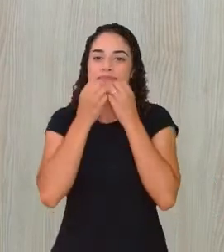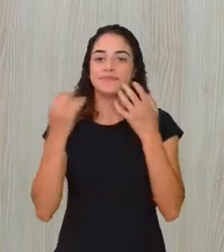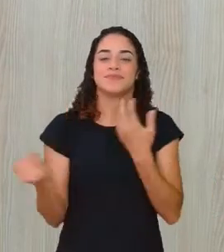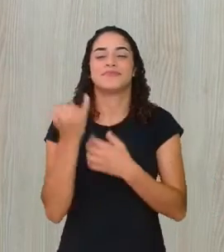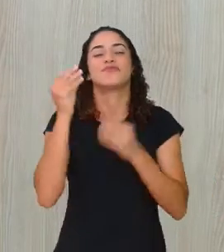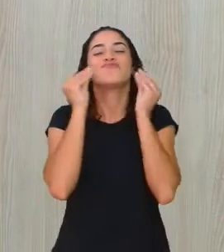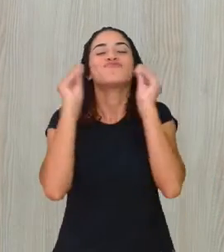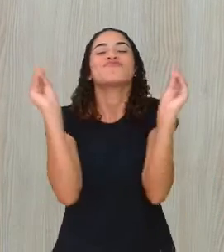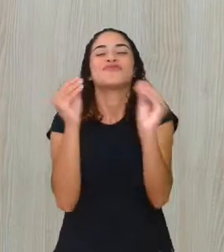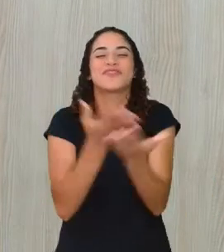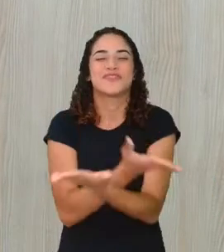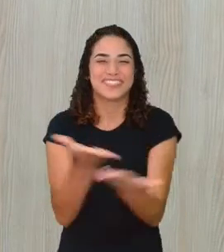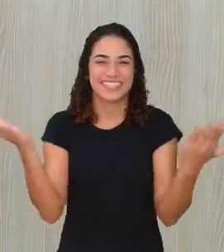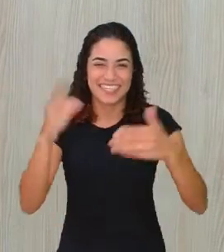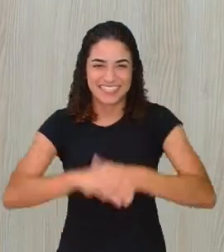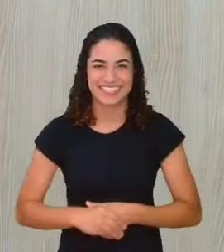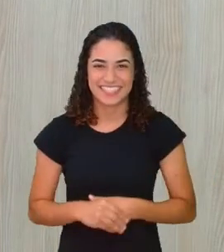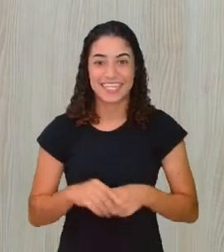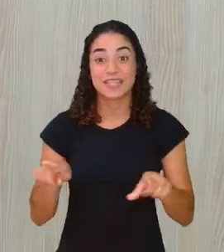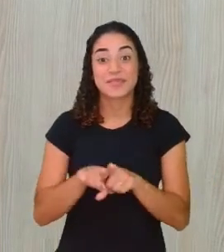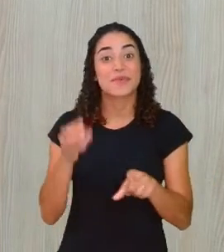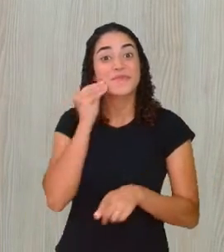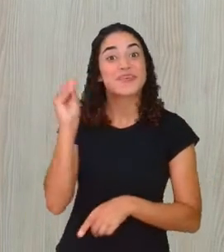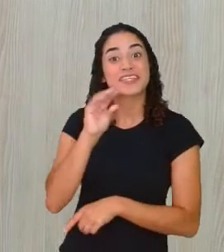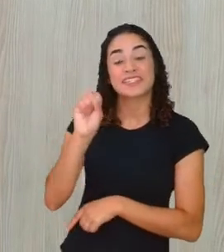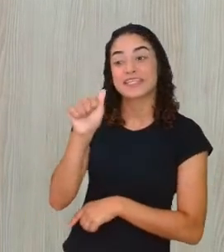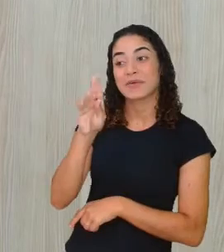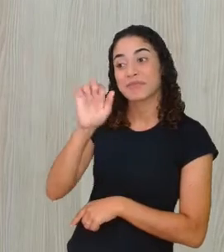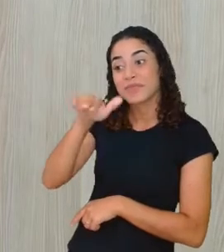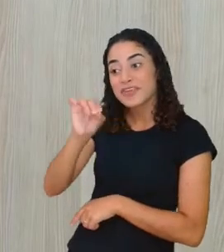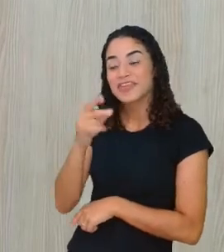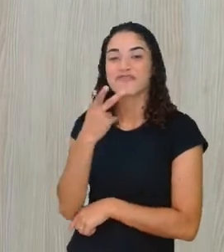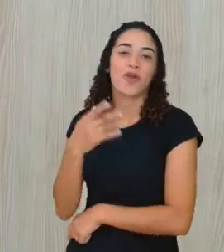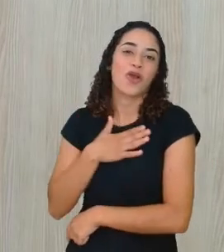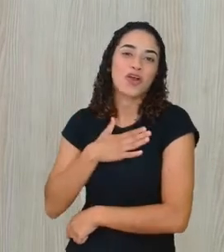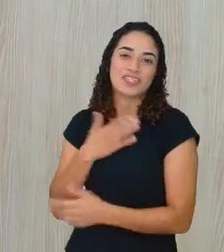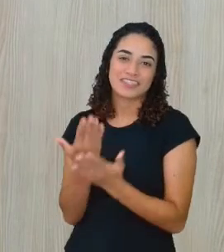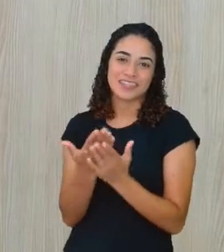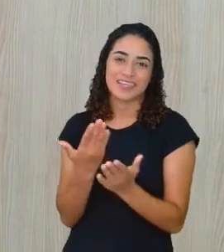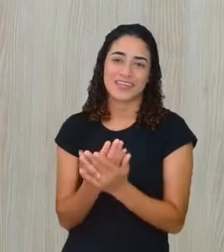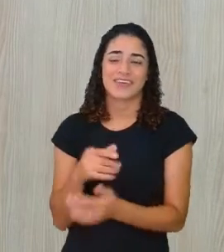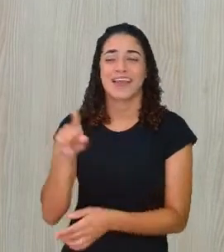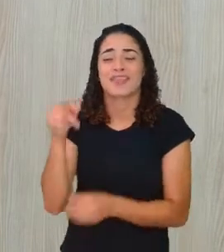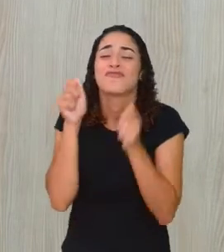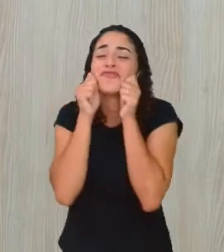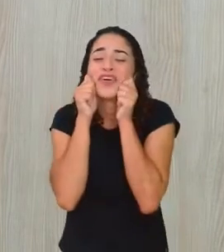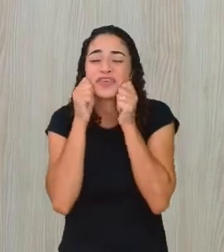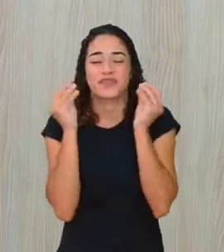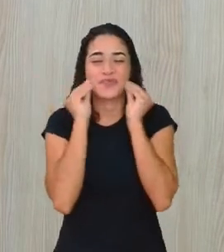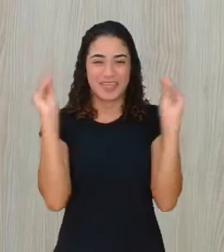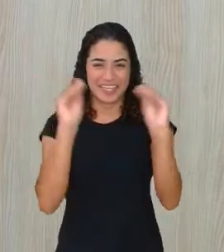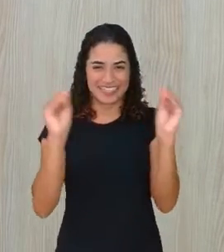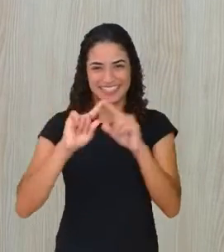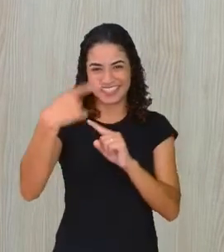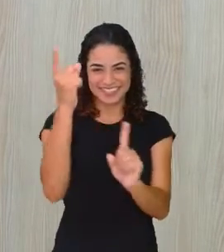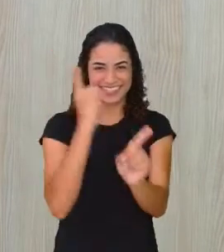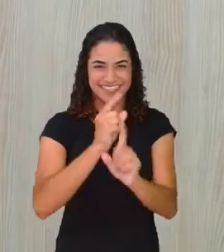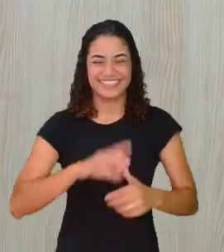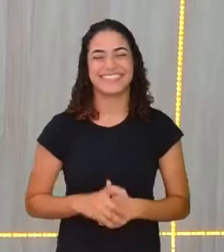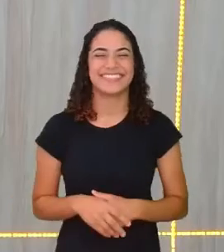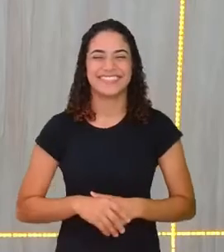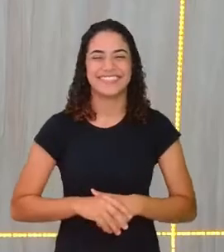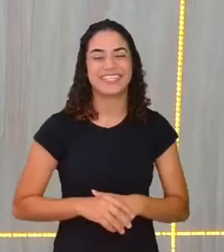Então, um beijo para vocês. Um beijo Sabino, que disse aqui agora que gostou da aula. Maravilhoso. Sabino, fofo. Um beijo. E até a próxima.